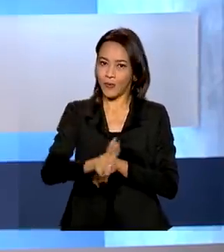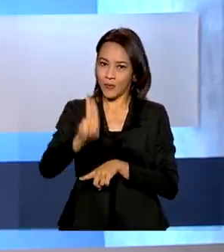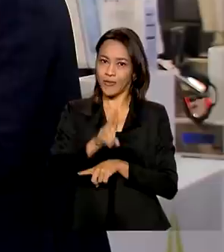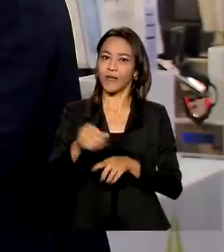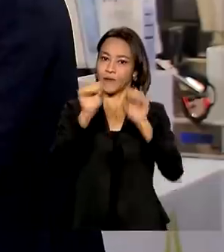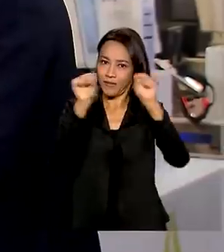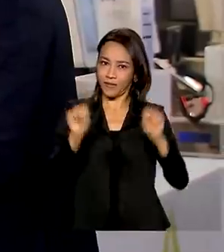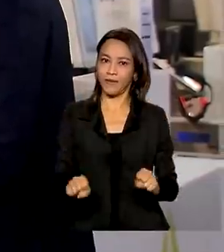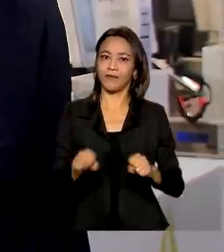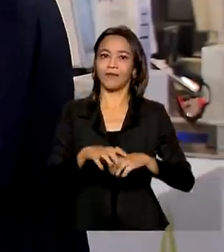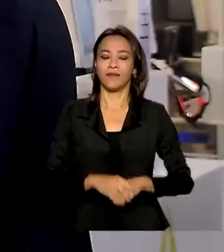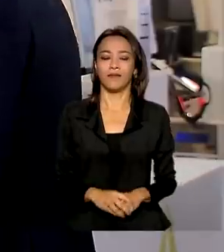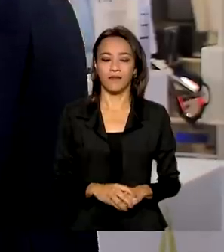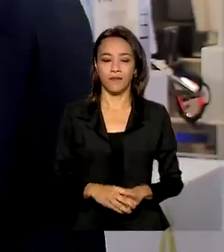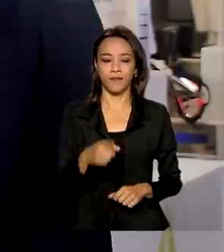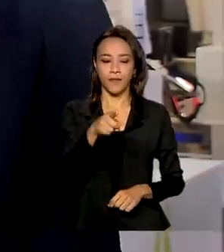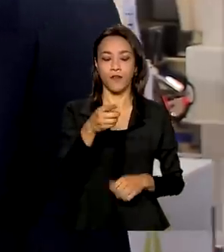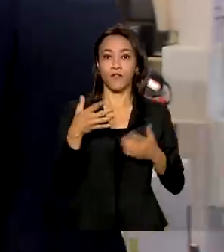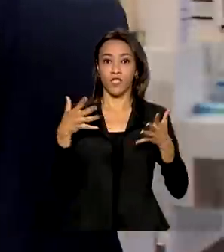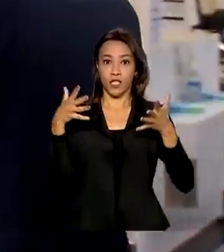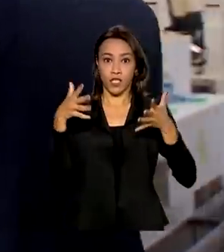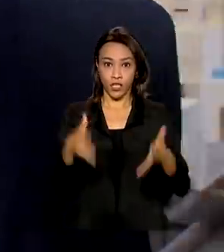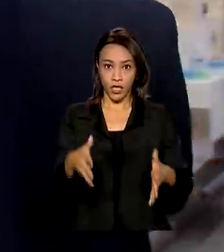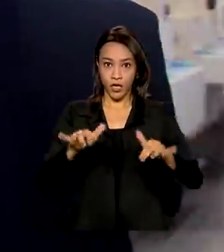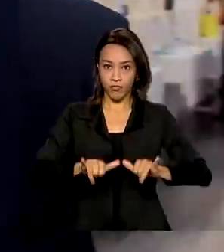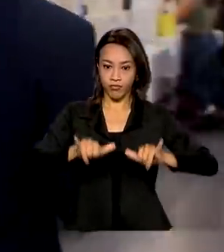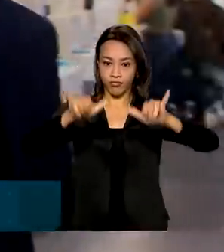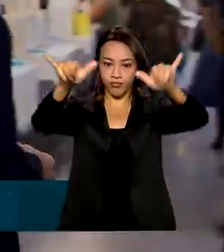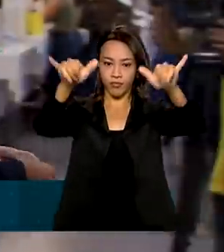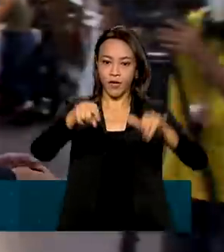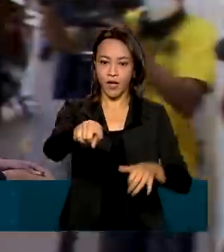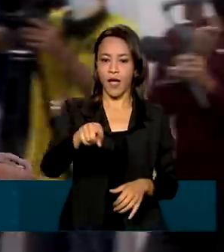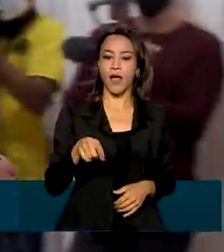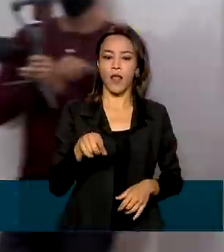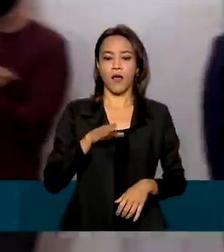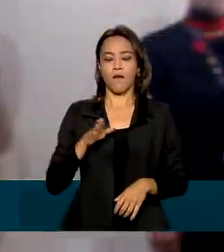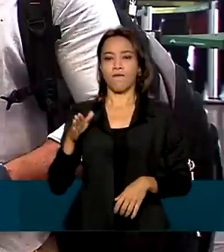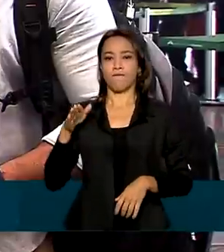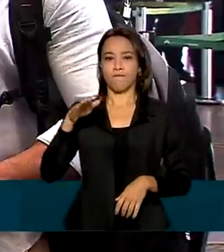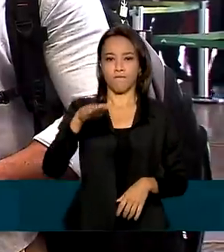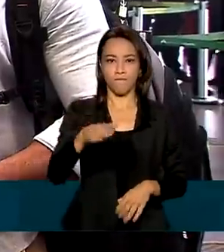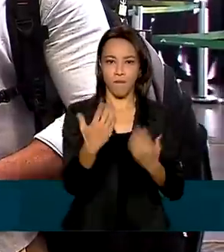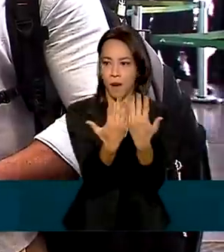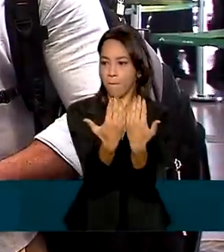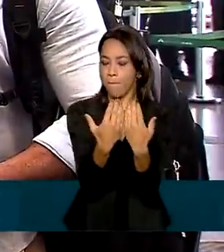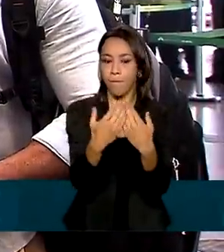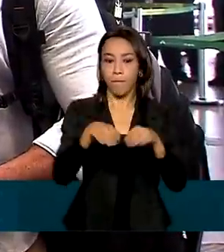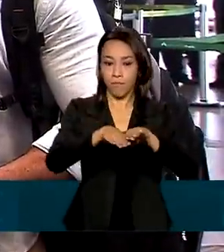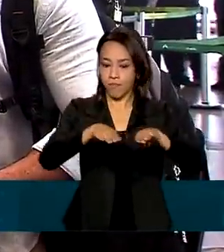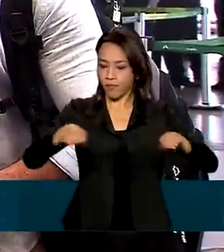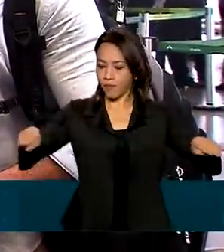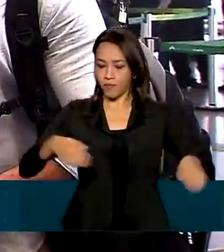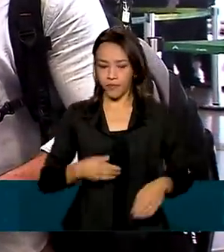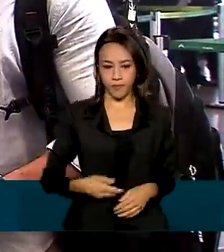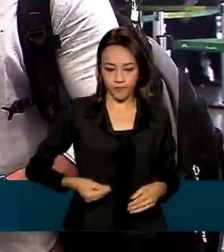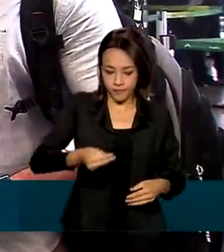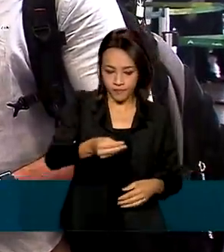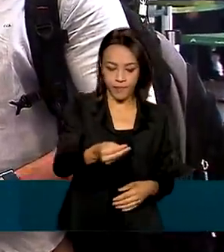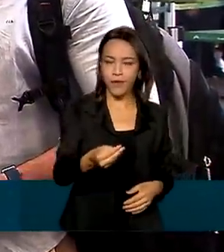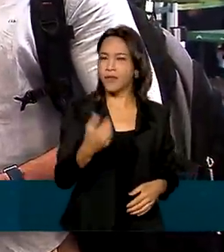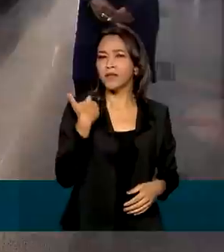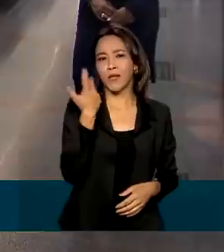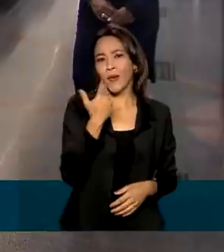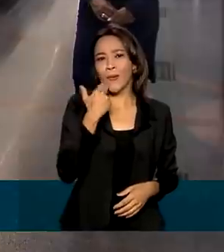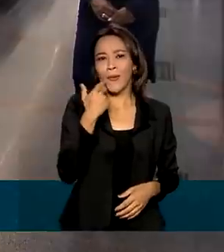país. Ao chegar no aeroporto, o passageiro segue direto para o check-in. Este primeiro passo já é corriqueiro para quem